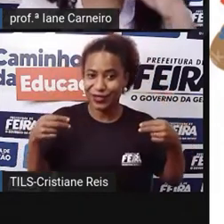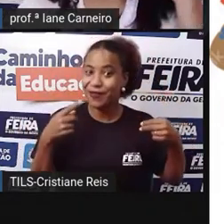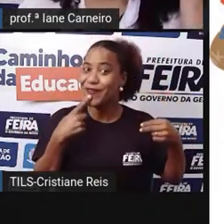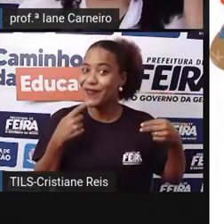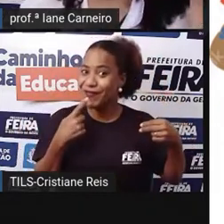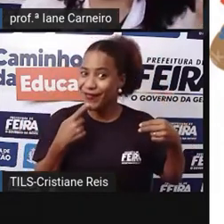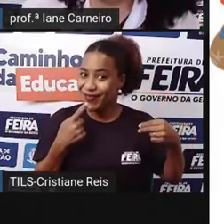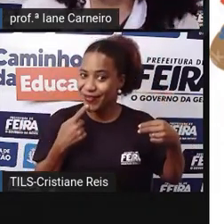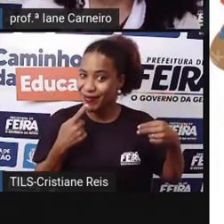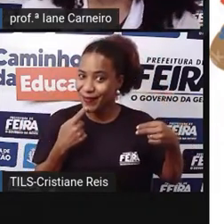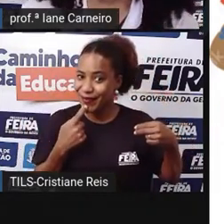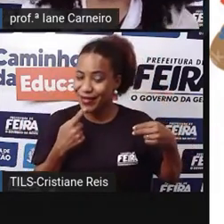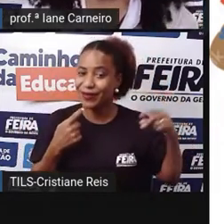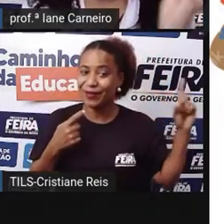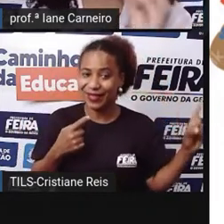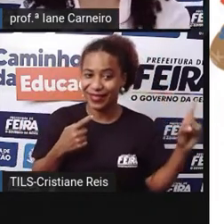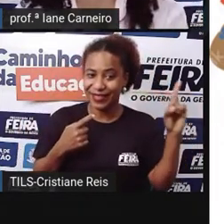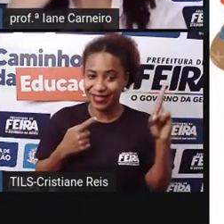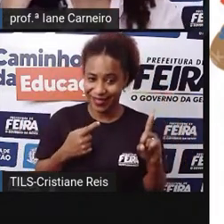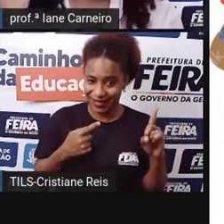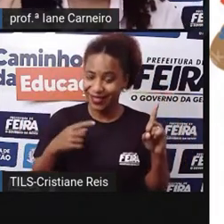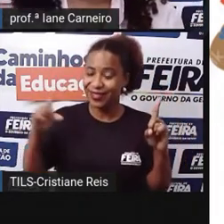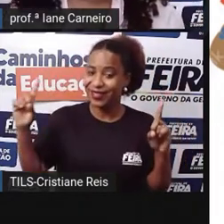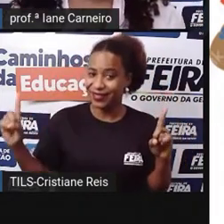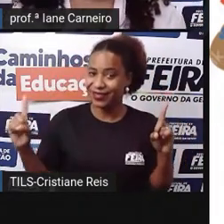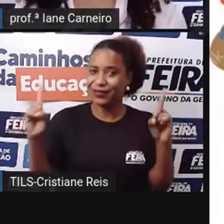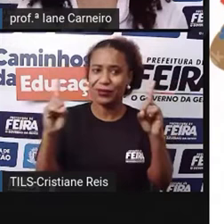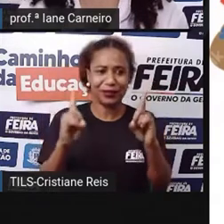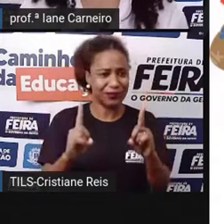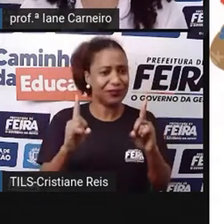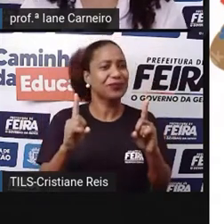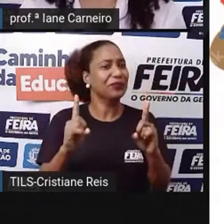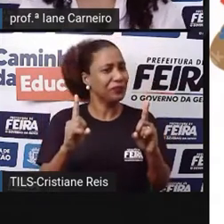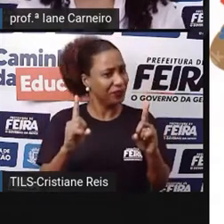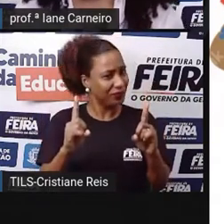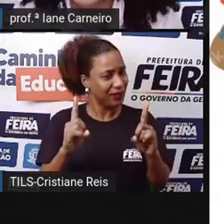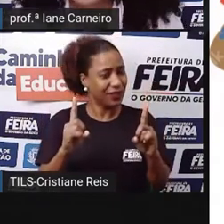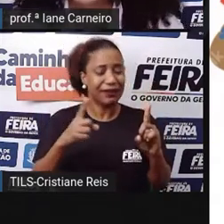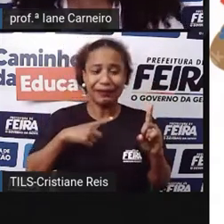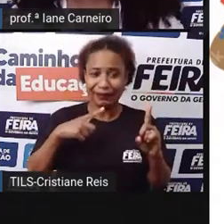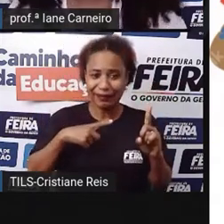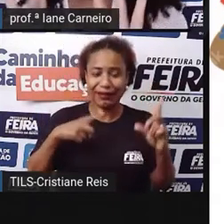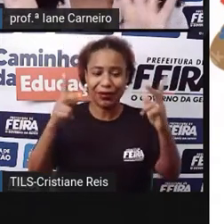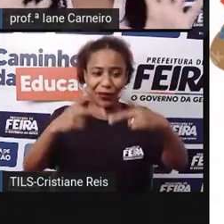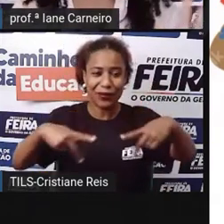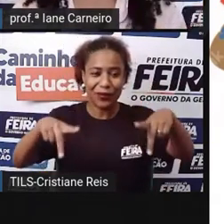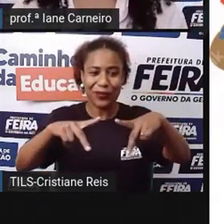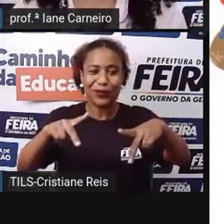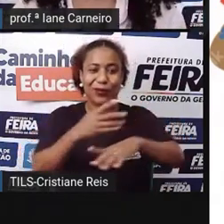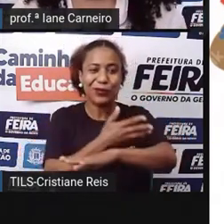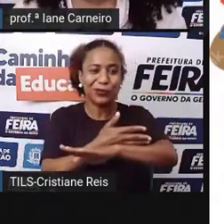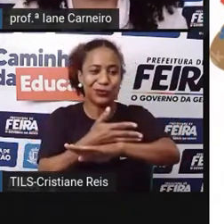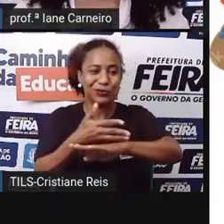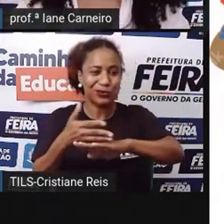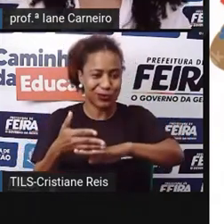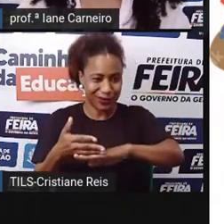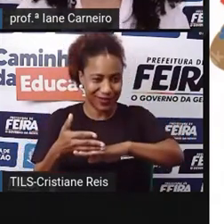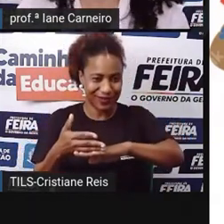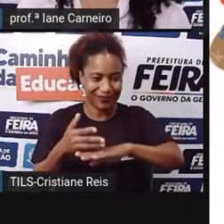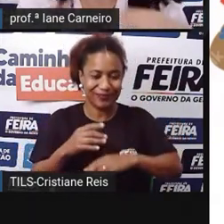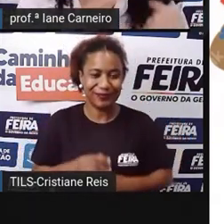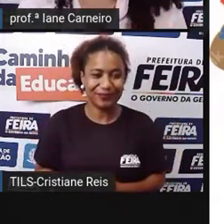entre uma personagem de um conto clássico e um personagem de uma lenda, tá certo? Então, para a gente relembrar,